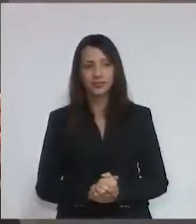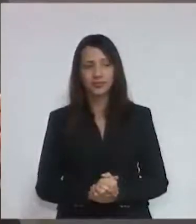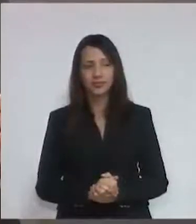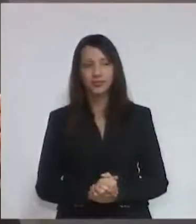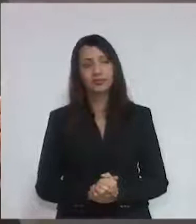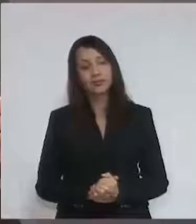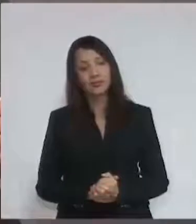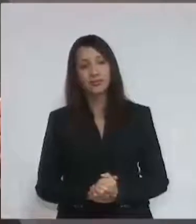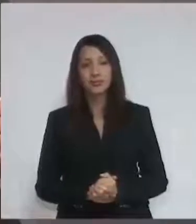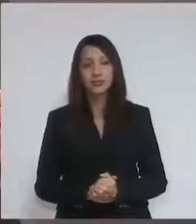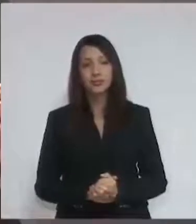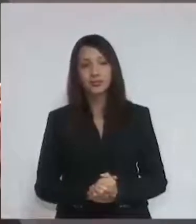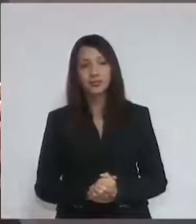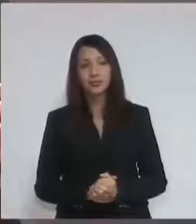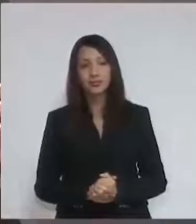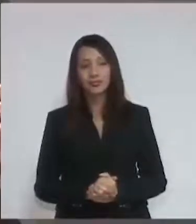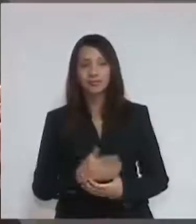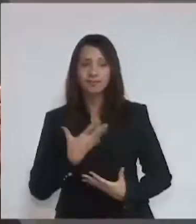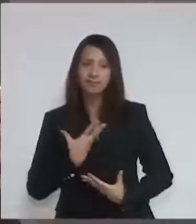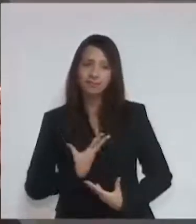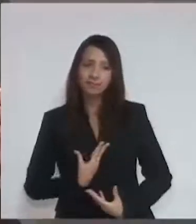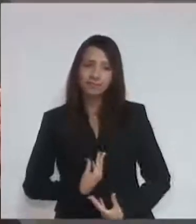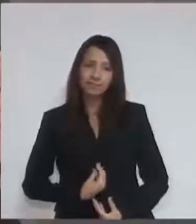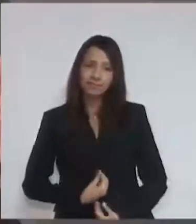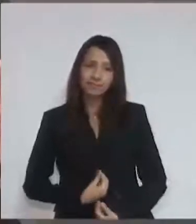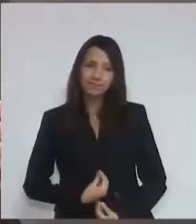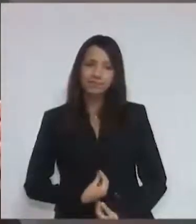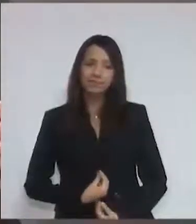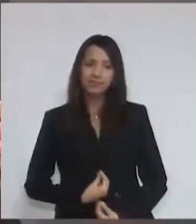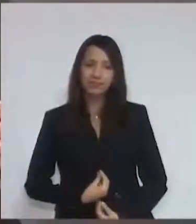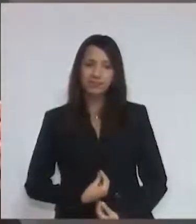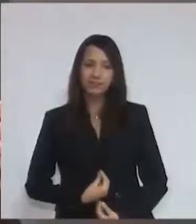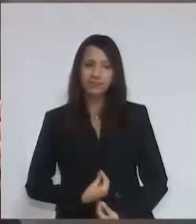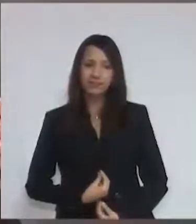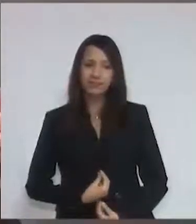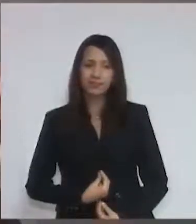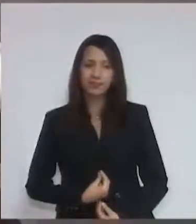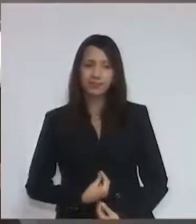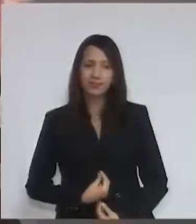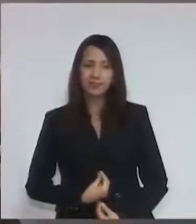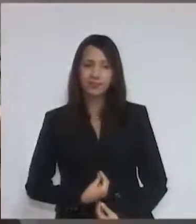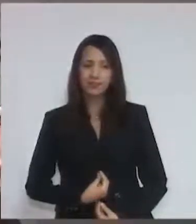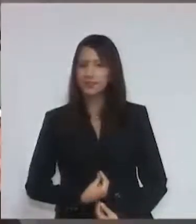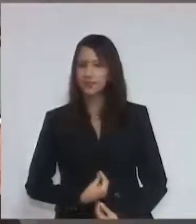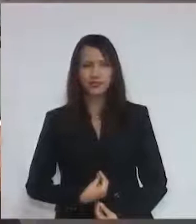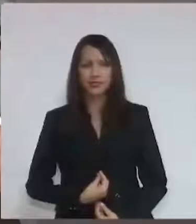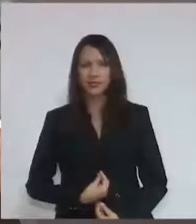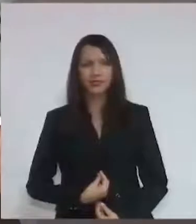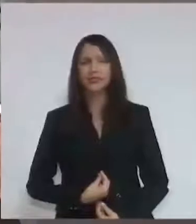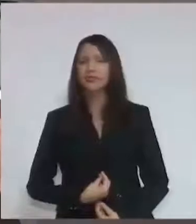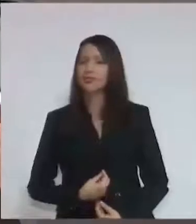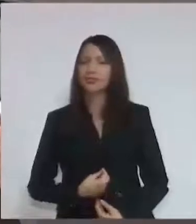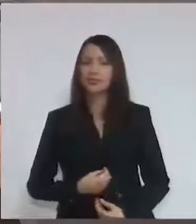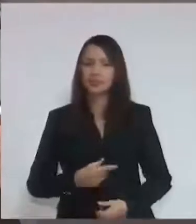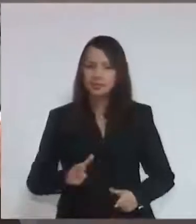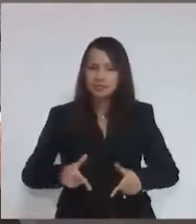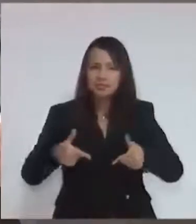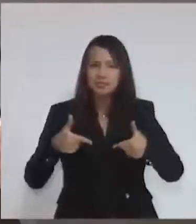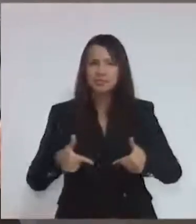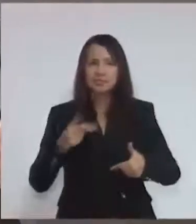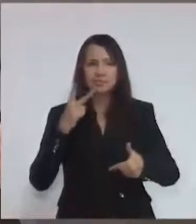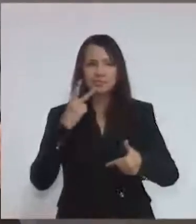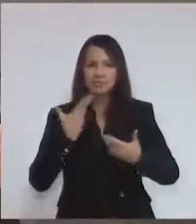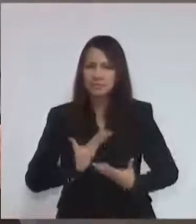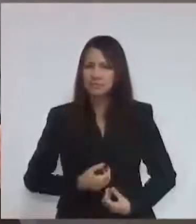E isso, muitas vezes, faz com que nós desanimamos em relação a isso. Não desanimamos de lutar pela cidade. Jamais.